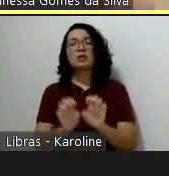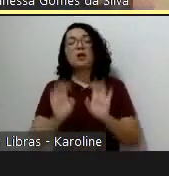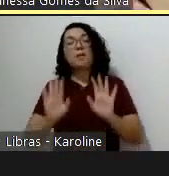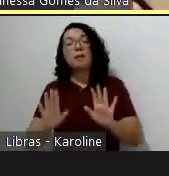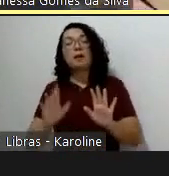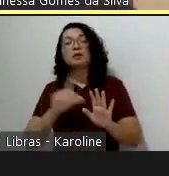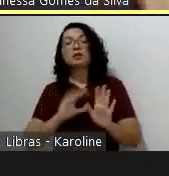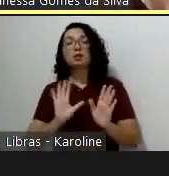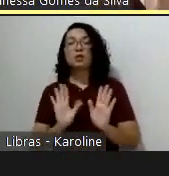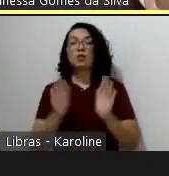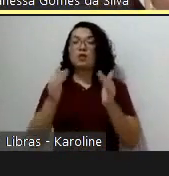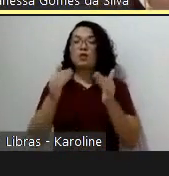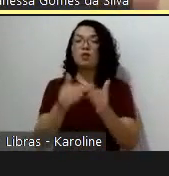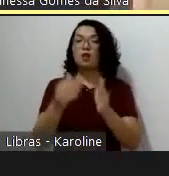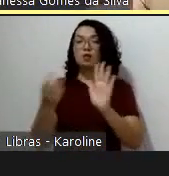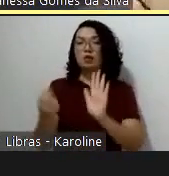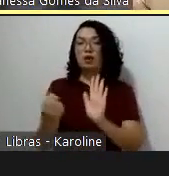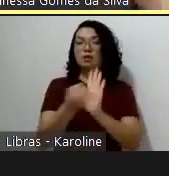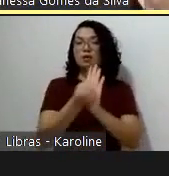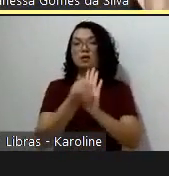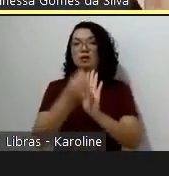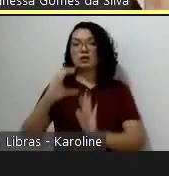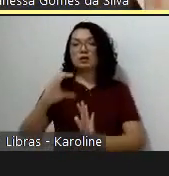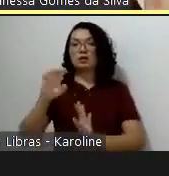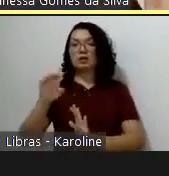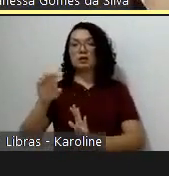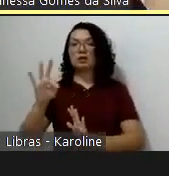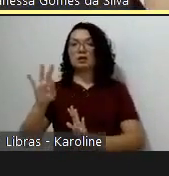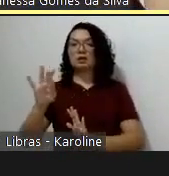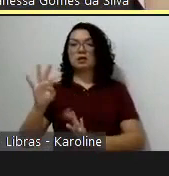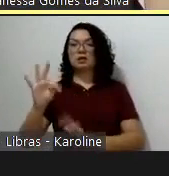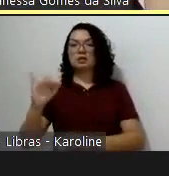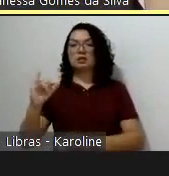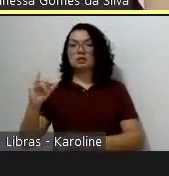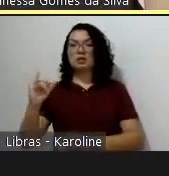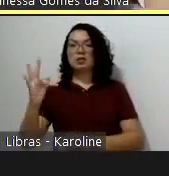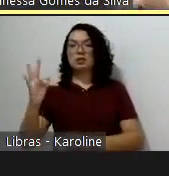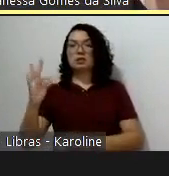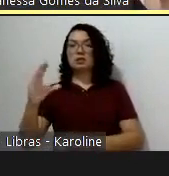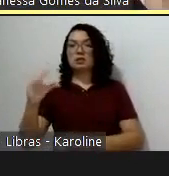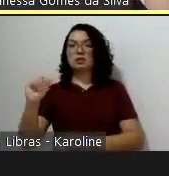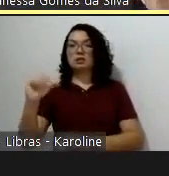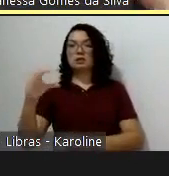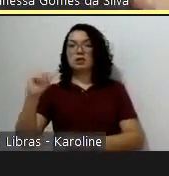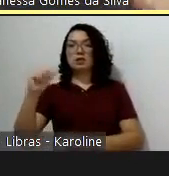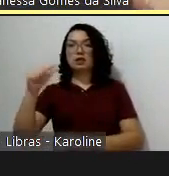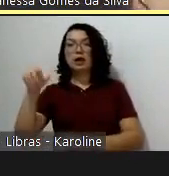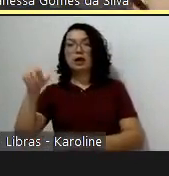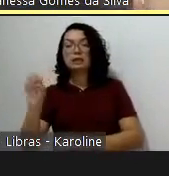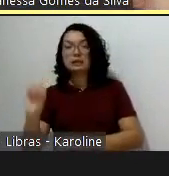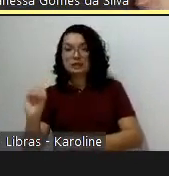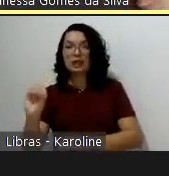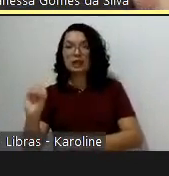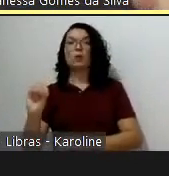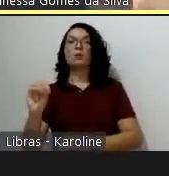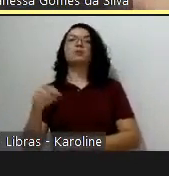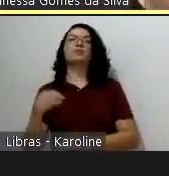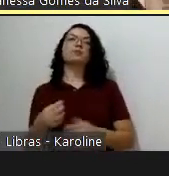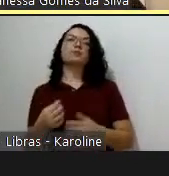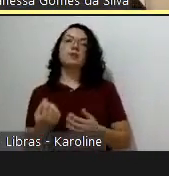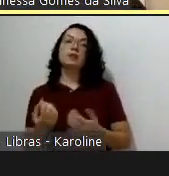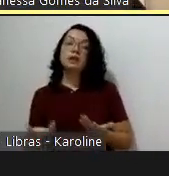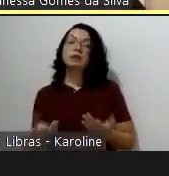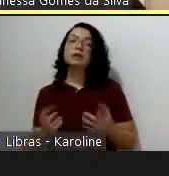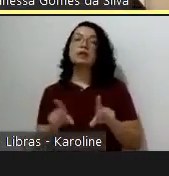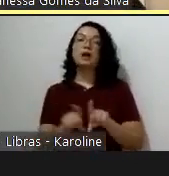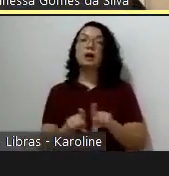certificações ambientais. Diagnóstico, por exemplo, para aplicação a estudos de casos dentro do campus e a melhoria possível do projeto daquele caso selecionado